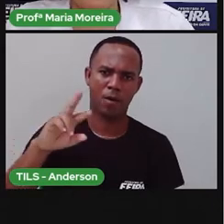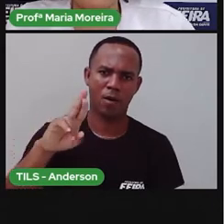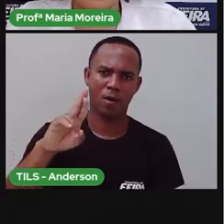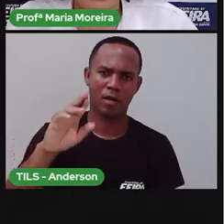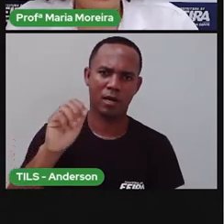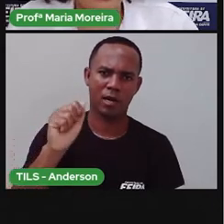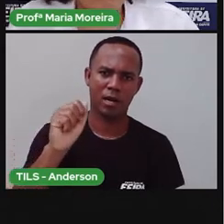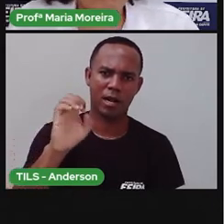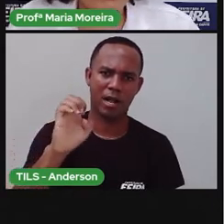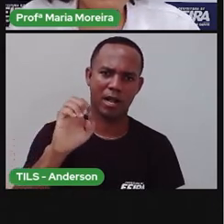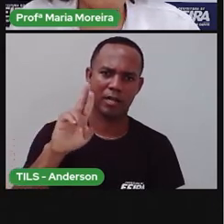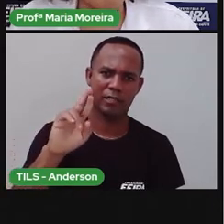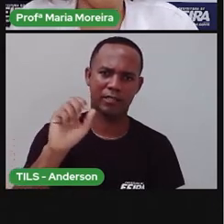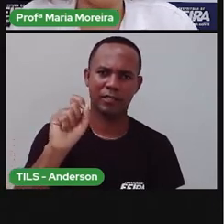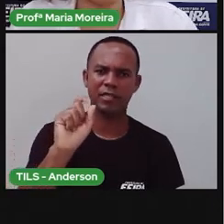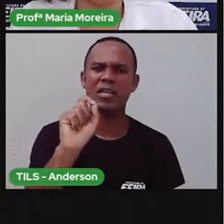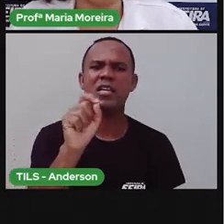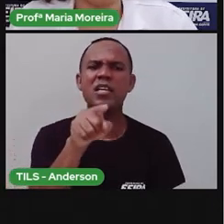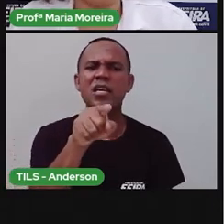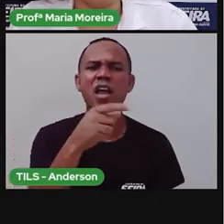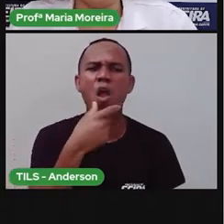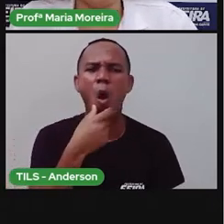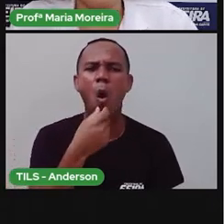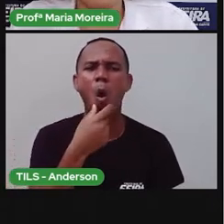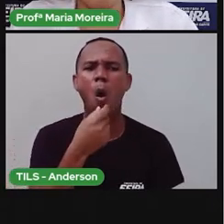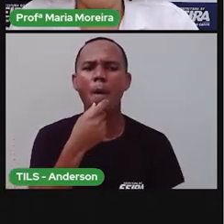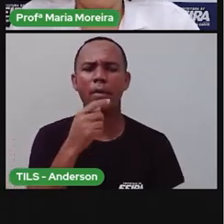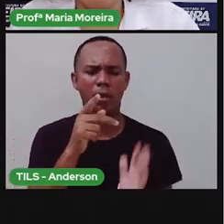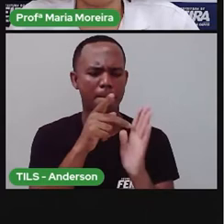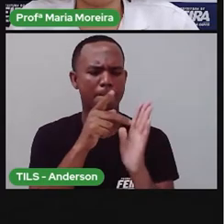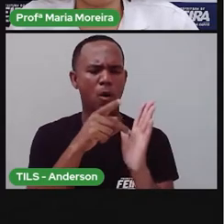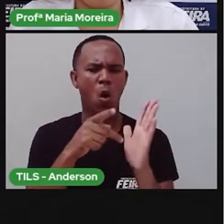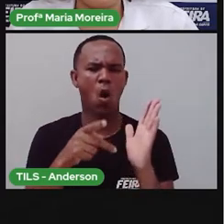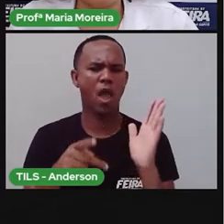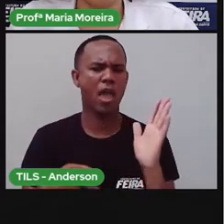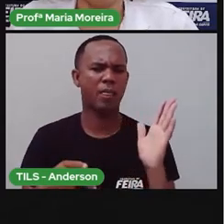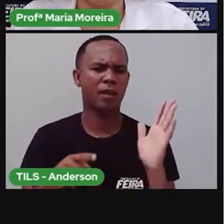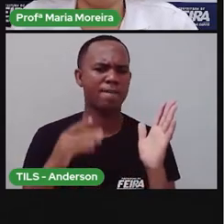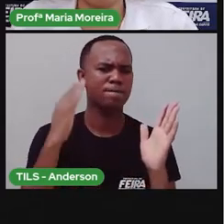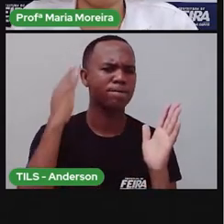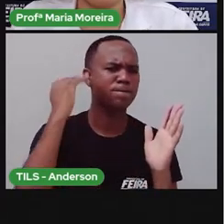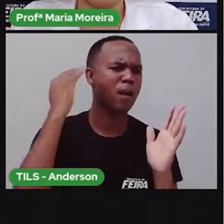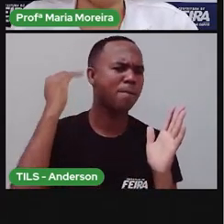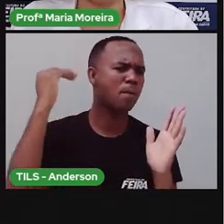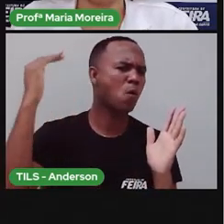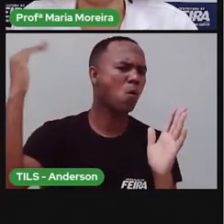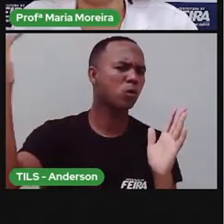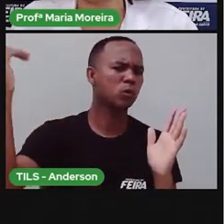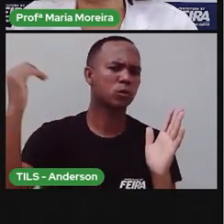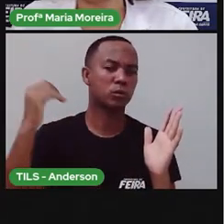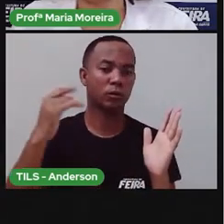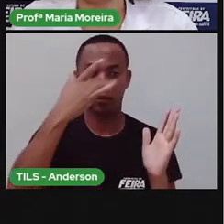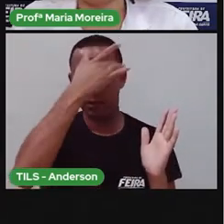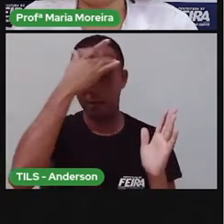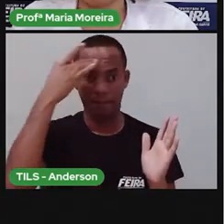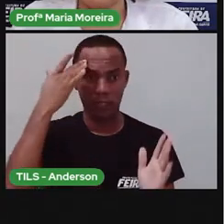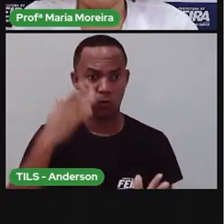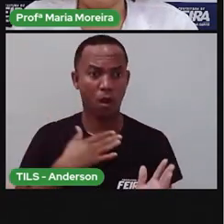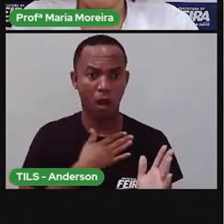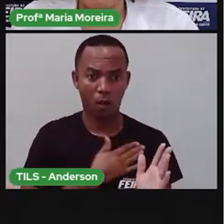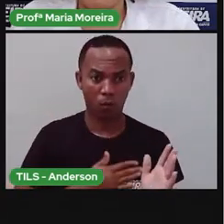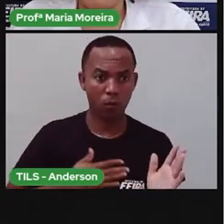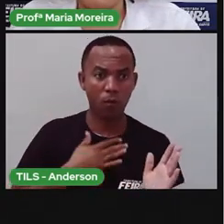Moraes. E Vinícius de Moraes, ele é um poeta, né? É um dos mais famosos e queridos poetas de nossa literatura.